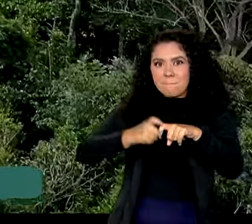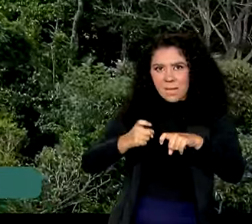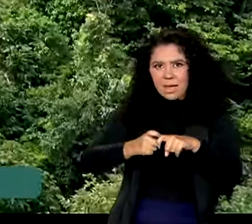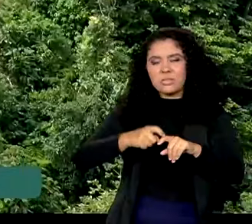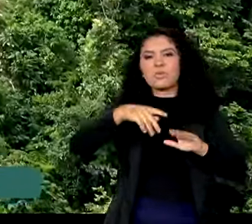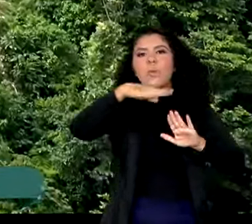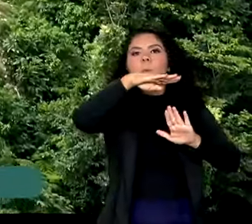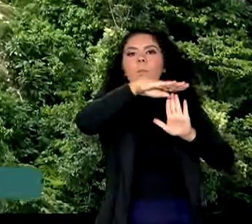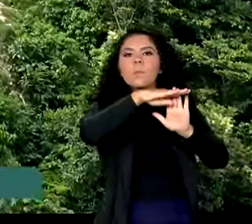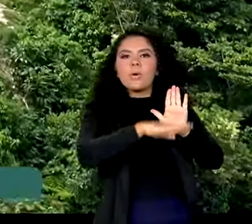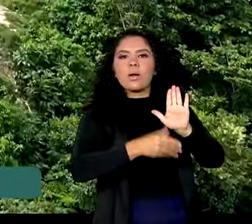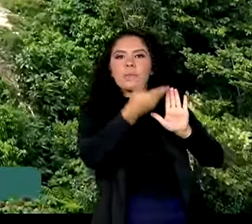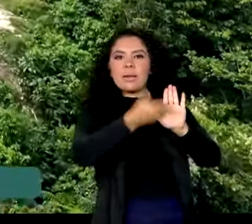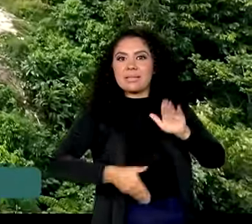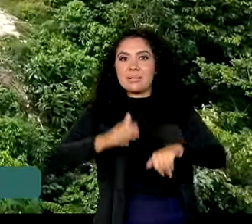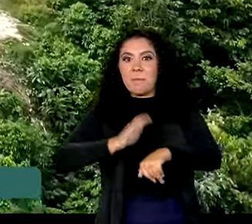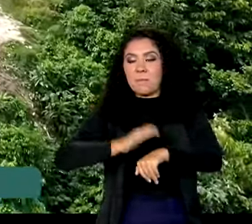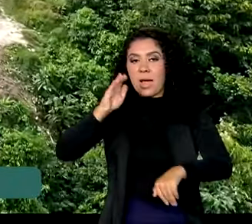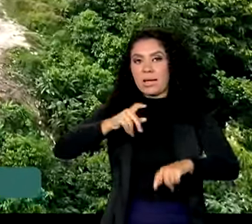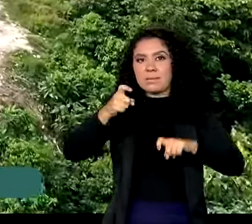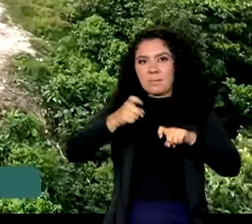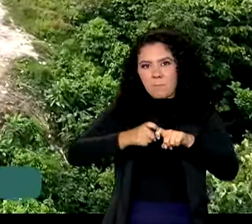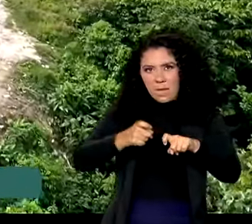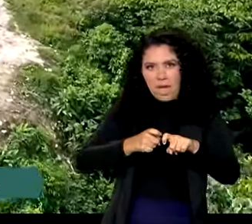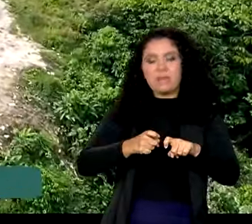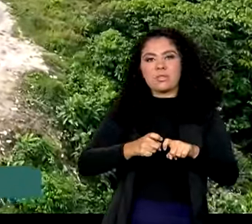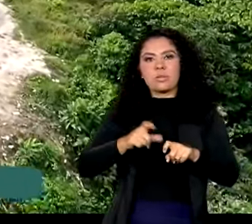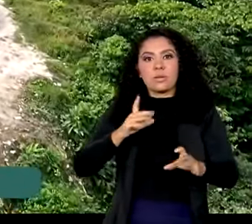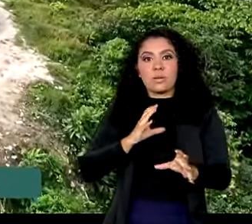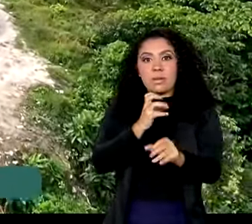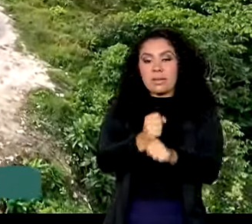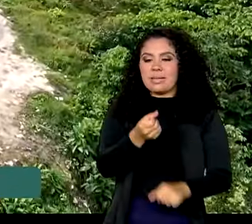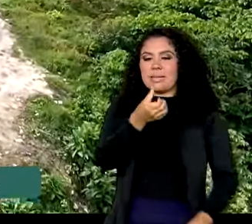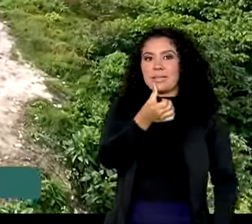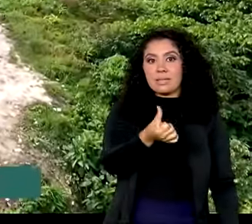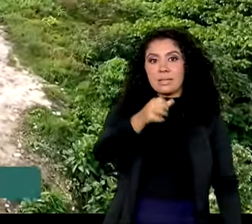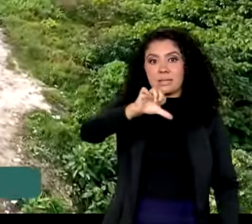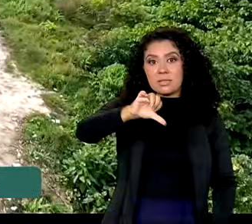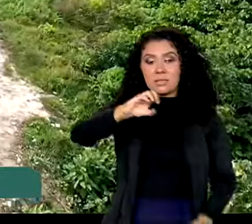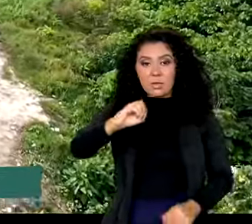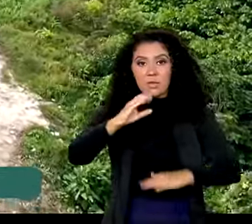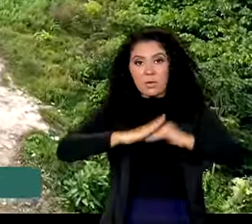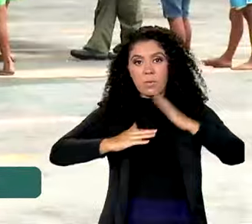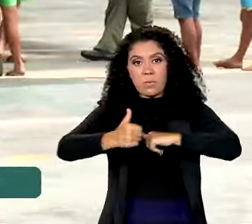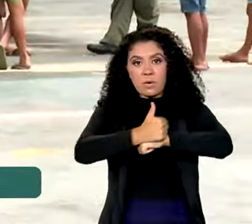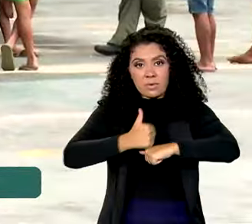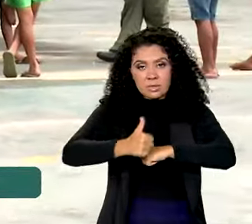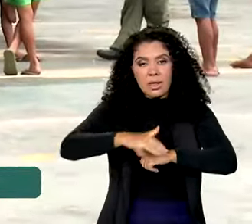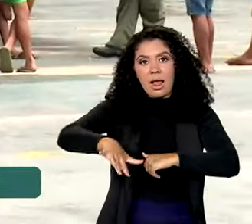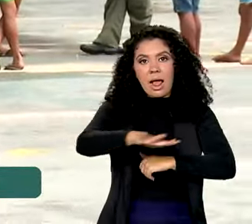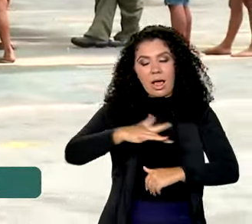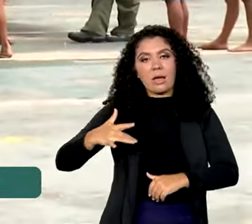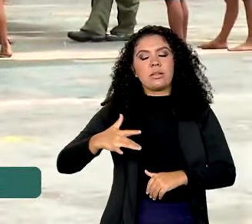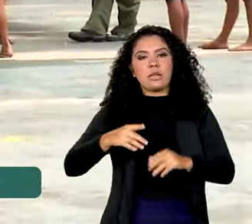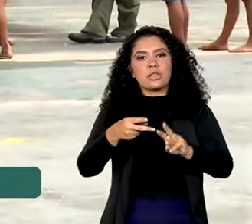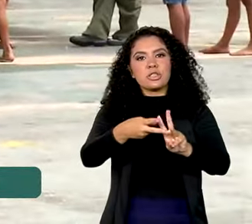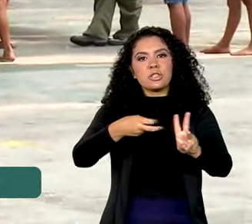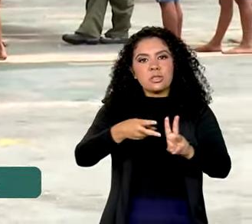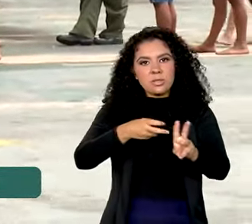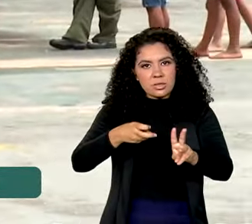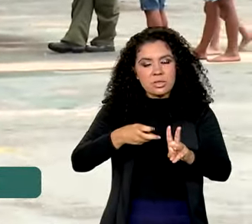programa Mais Médicos. Nós saímos de 690 profissionais de saúde indígena no ano passado para